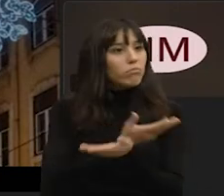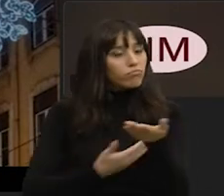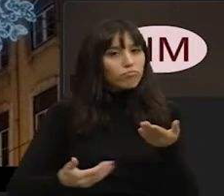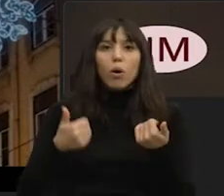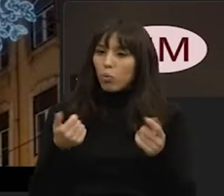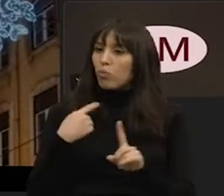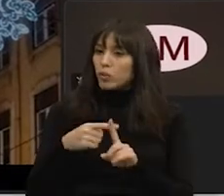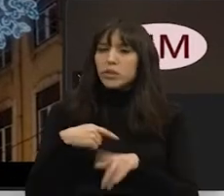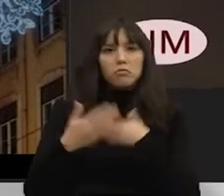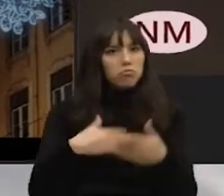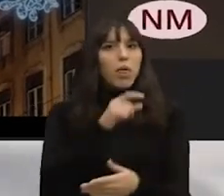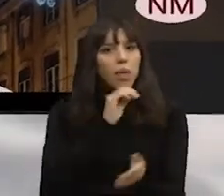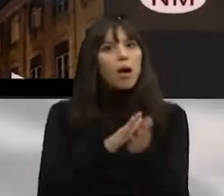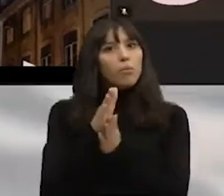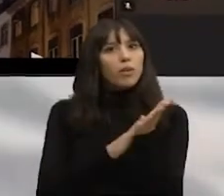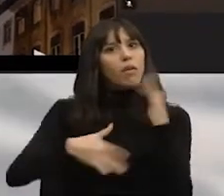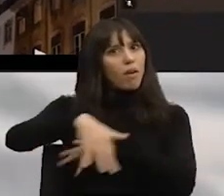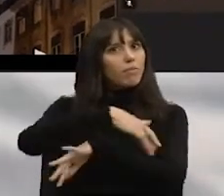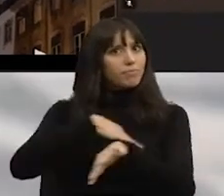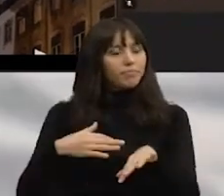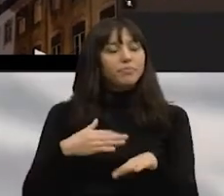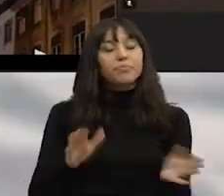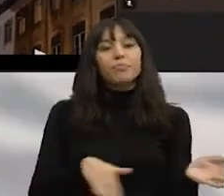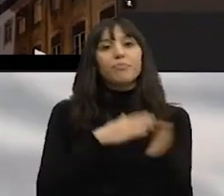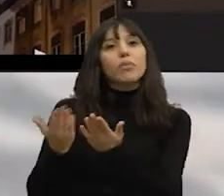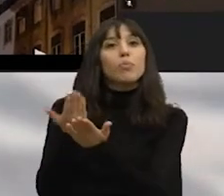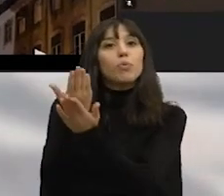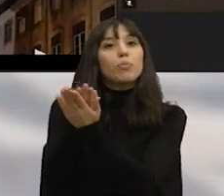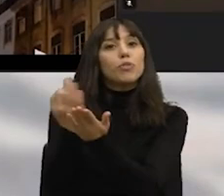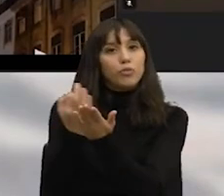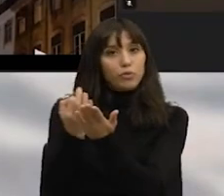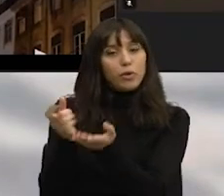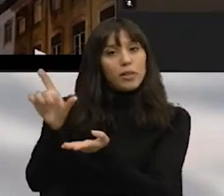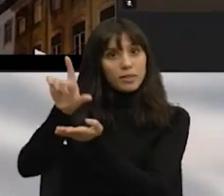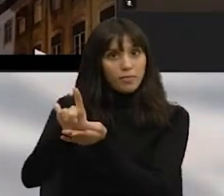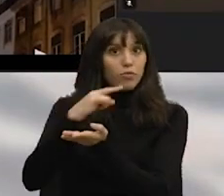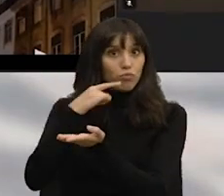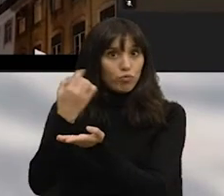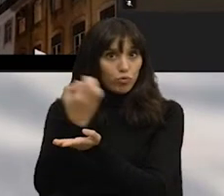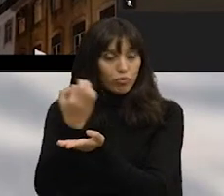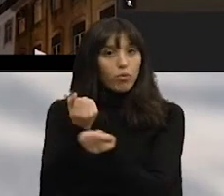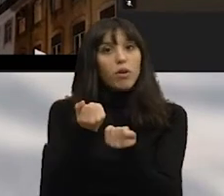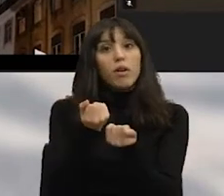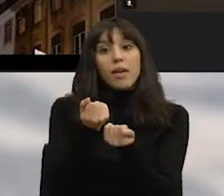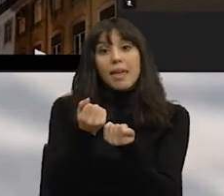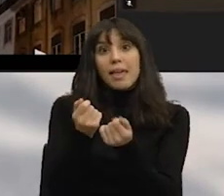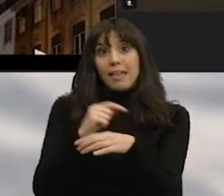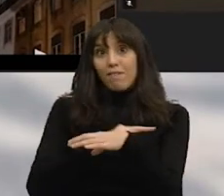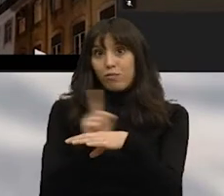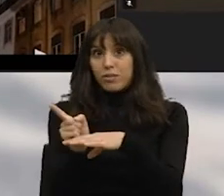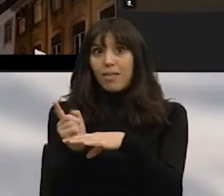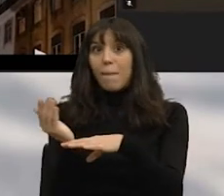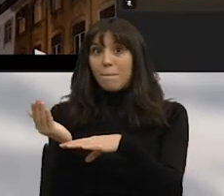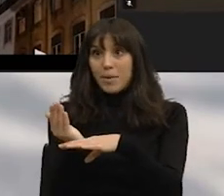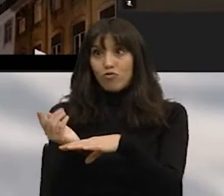contente e prospera e que as pessoas aproveitam o espaço público. Já na proposta de redução que o livro apresentou para a cidade de velocidade, que